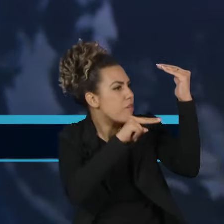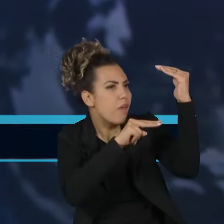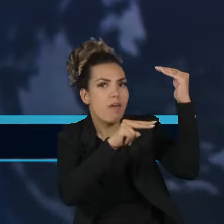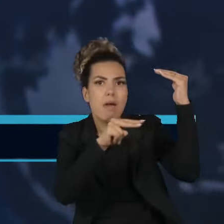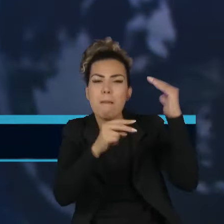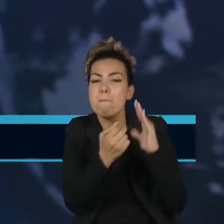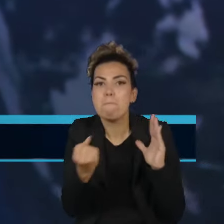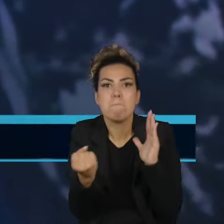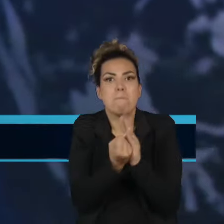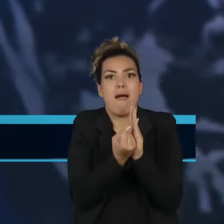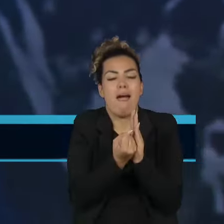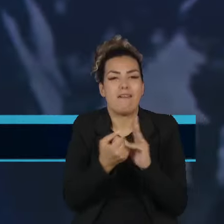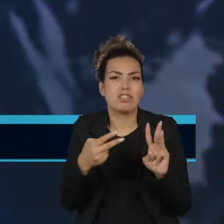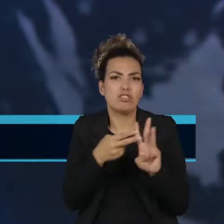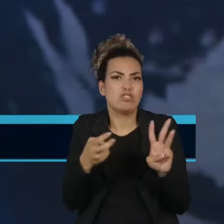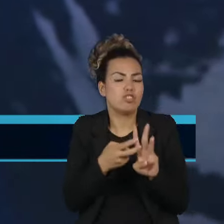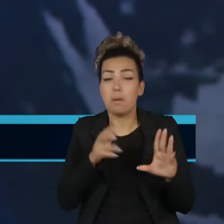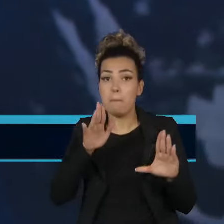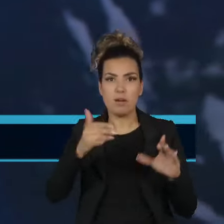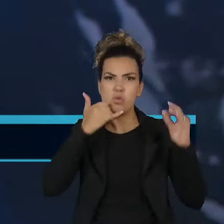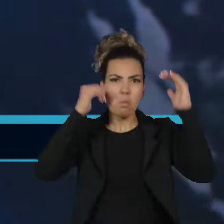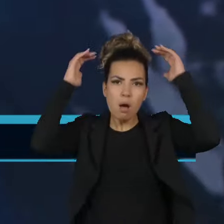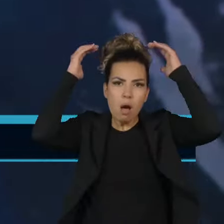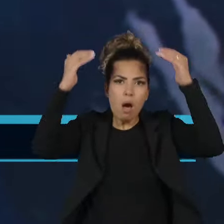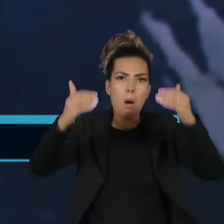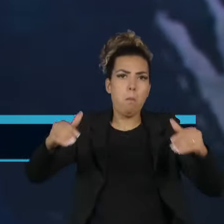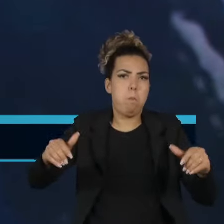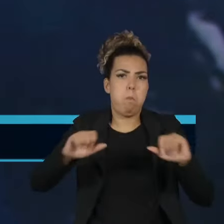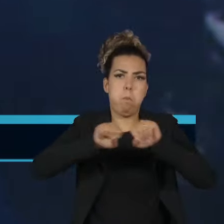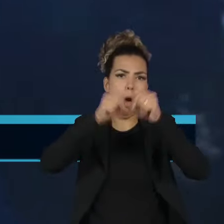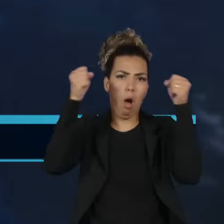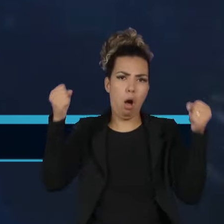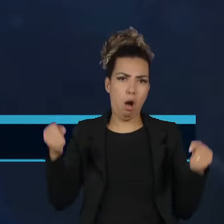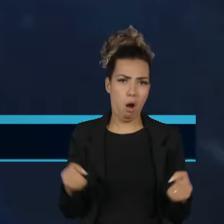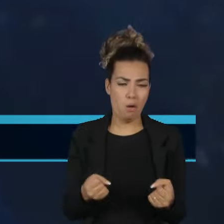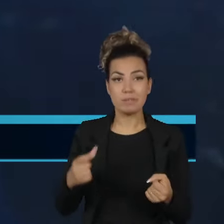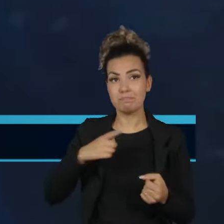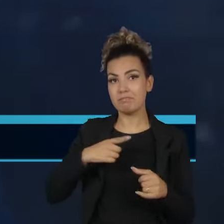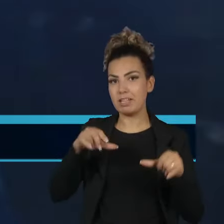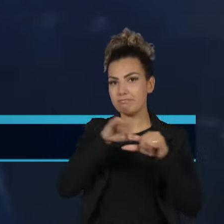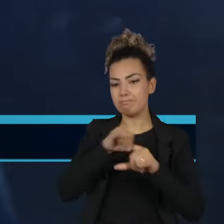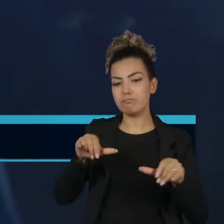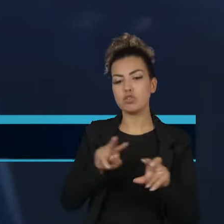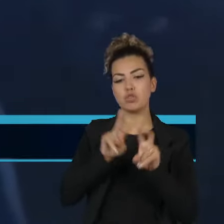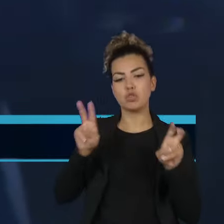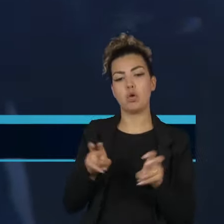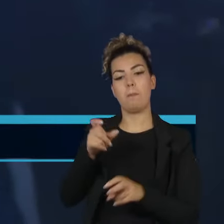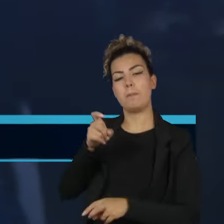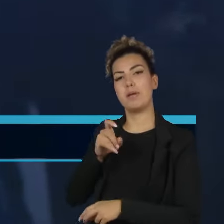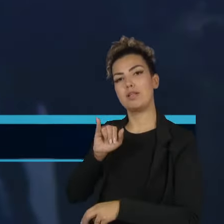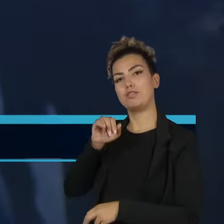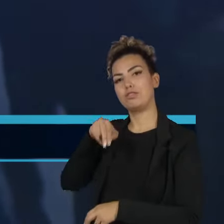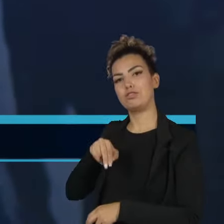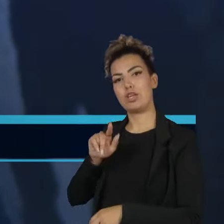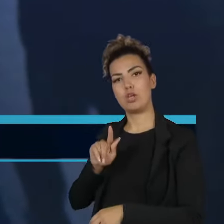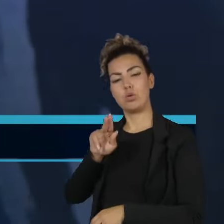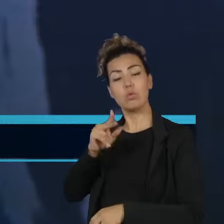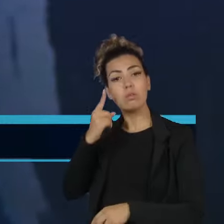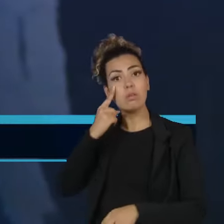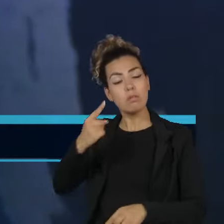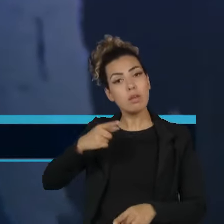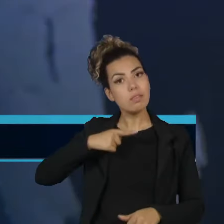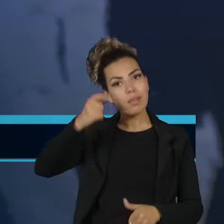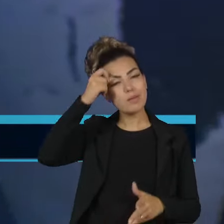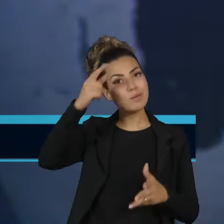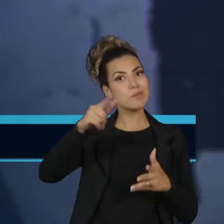destruída. Na primeira reportagem da série sobre o Xingu, você vai ver como a união de culturas diferentes ajudou a reconstruir